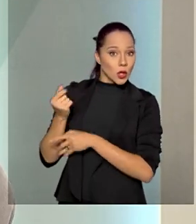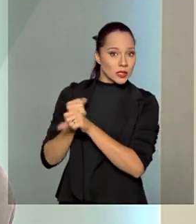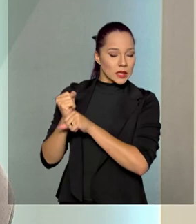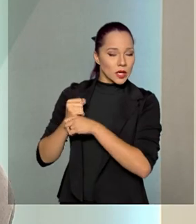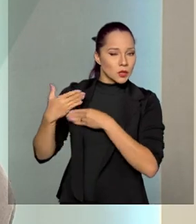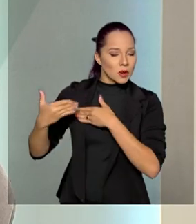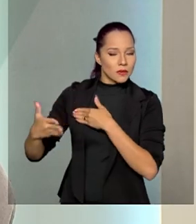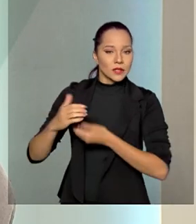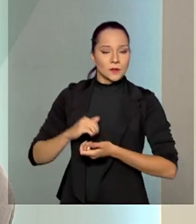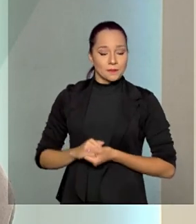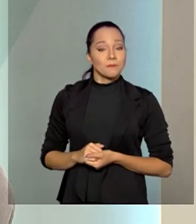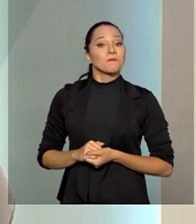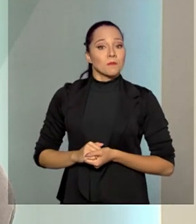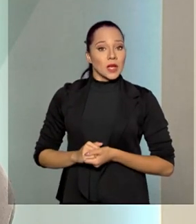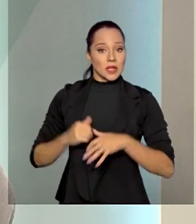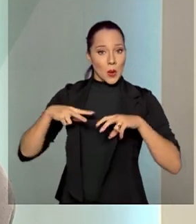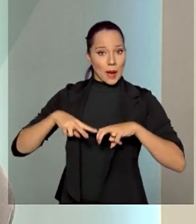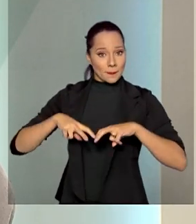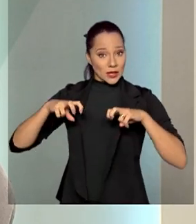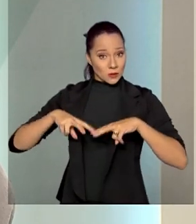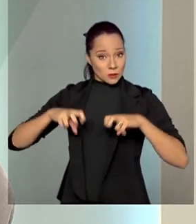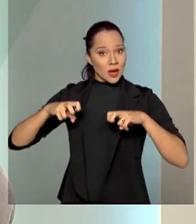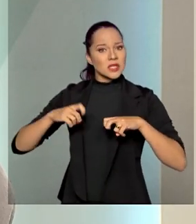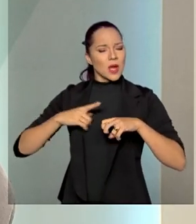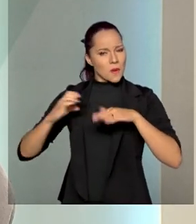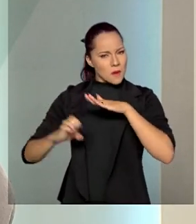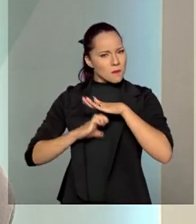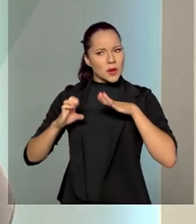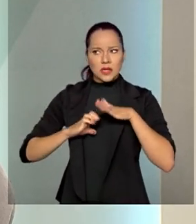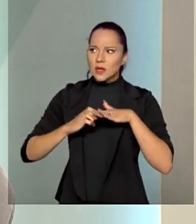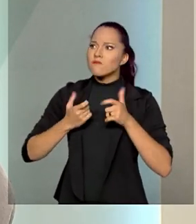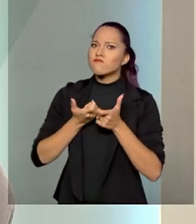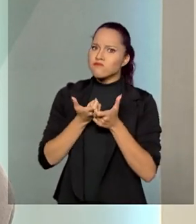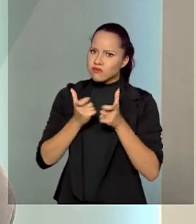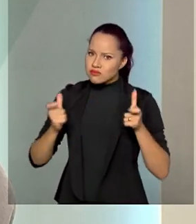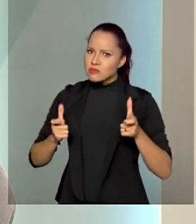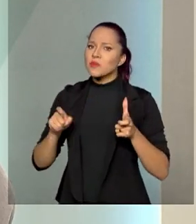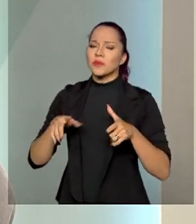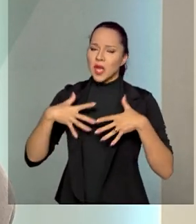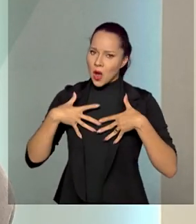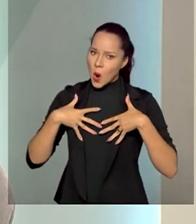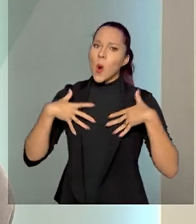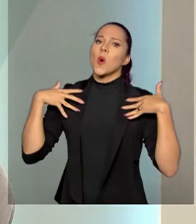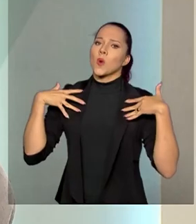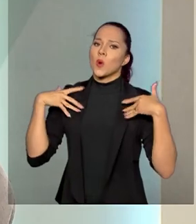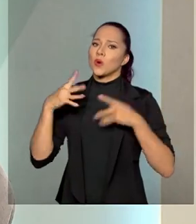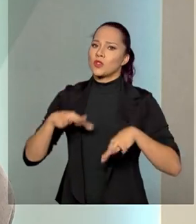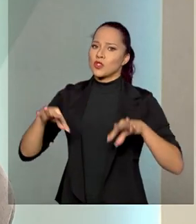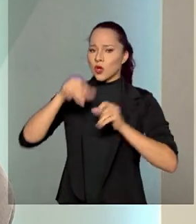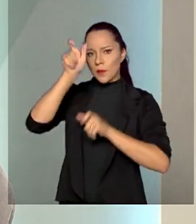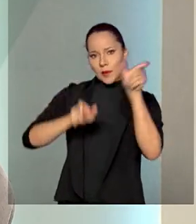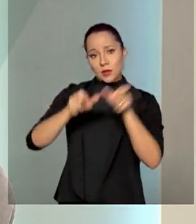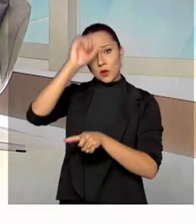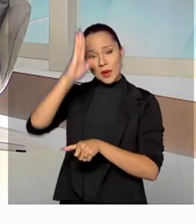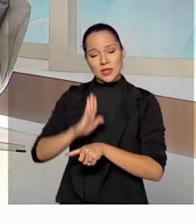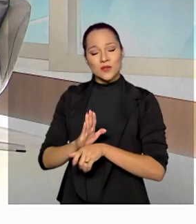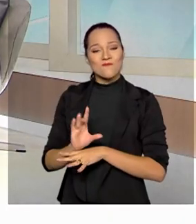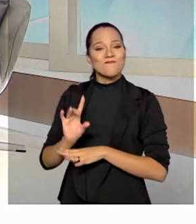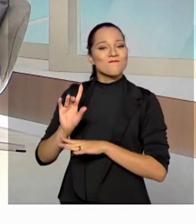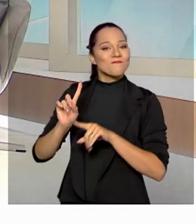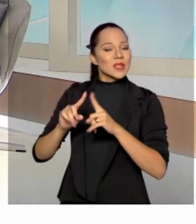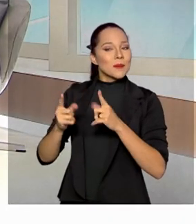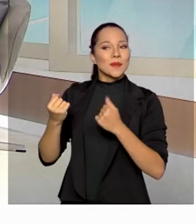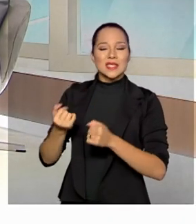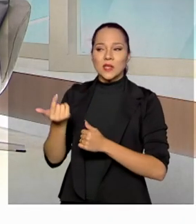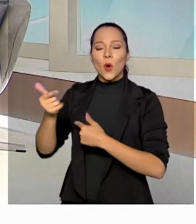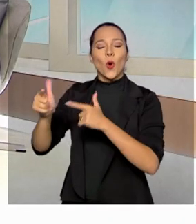Então, a Petrobras, que é uma grande empresa, uma empresa que é orgulho de todo brasileiro, mas nós temos que